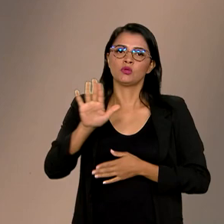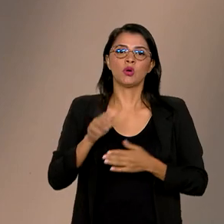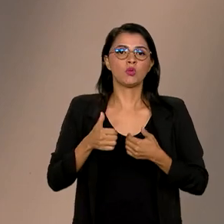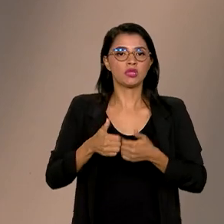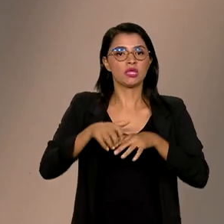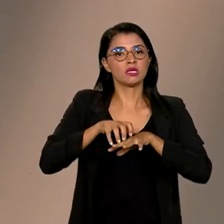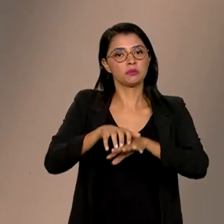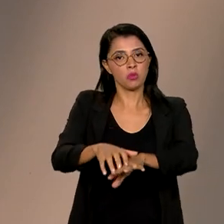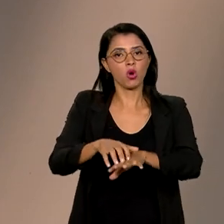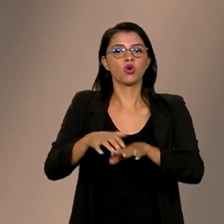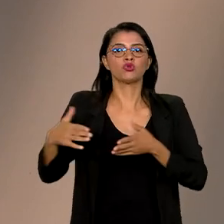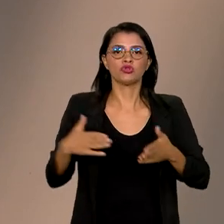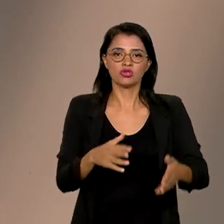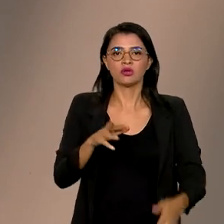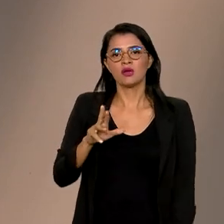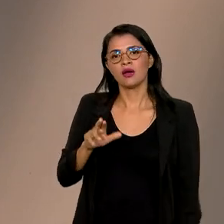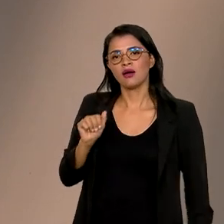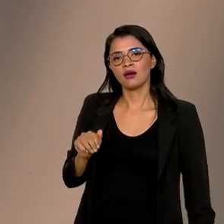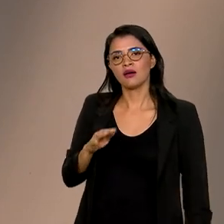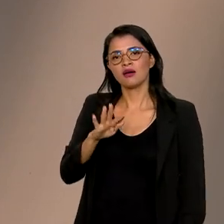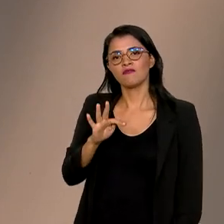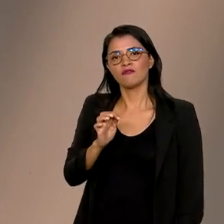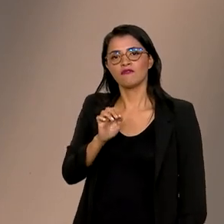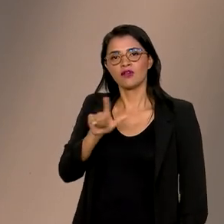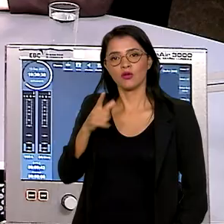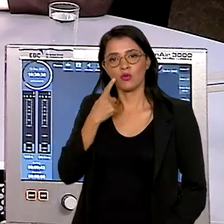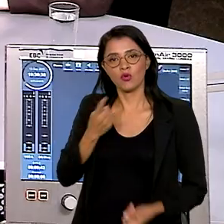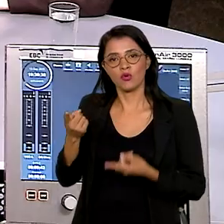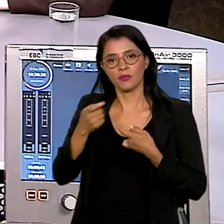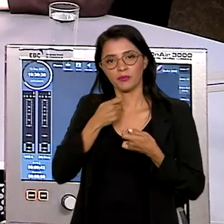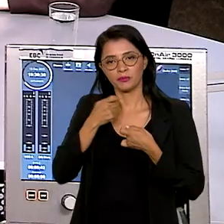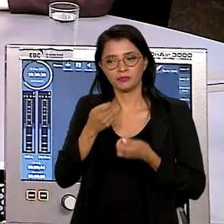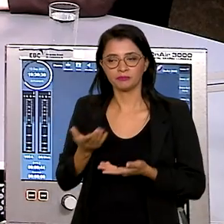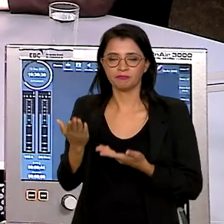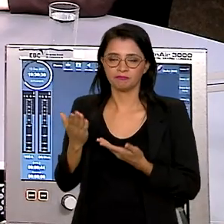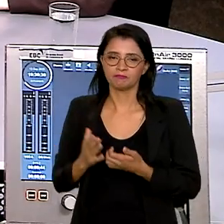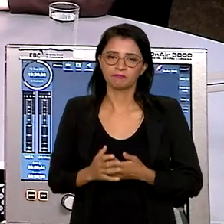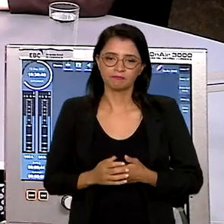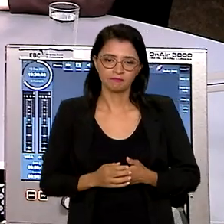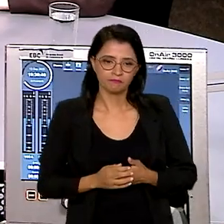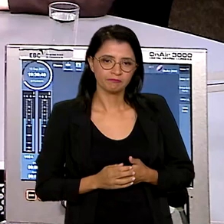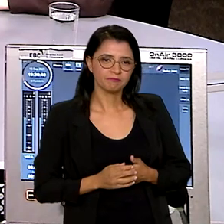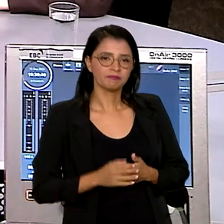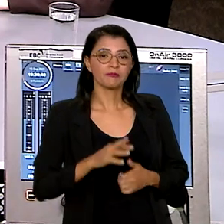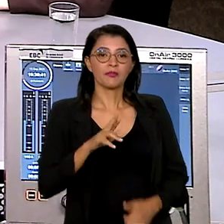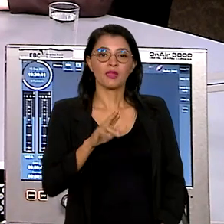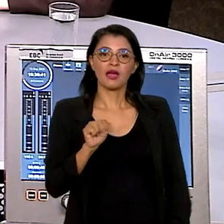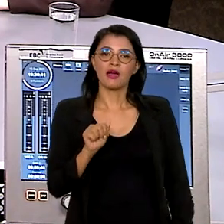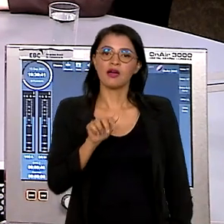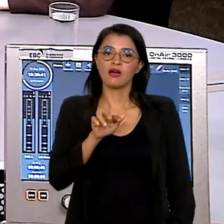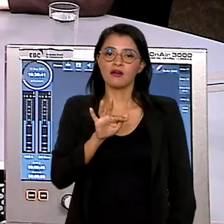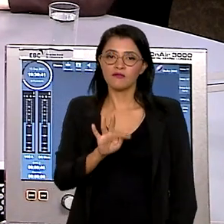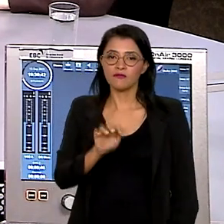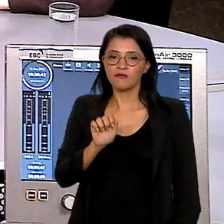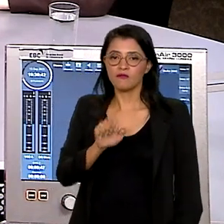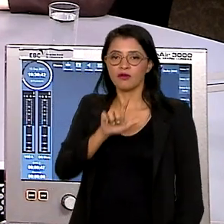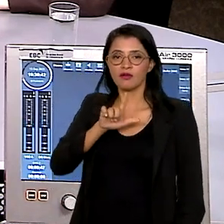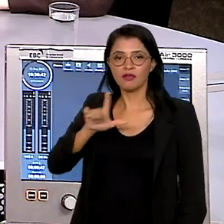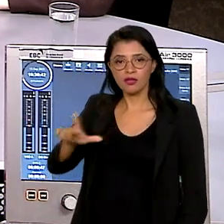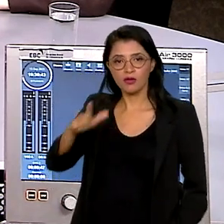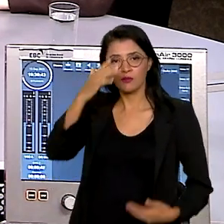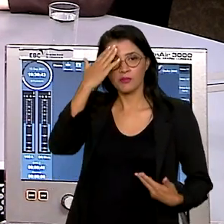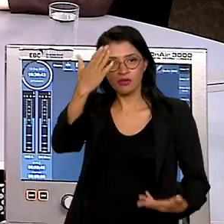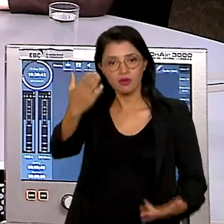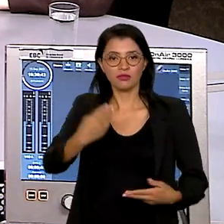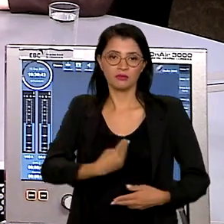Terrestres, Rafael Vitale. Confira aí a entrevista. Rafael Vitale, muito obrigado pela sua participação aqui no Brasil em